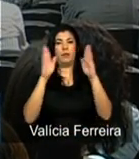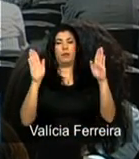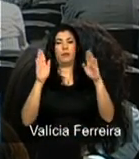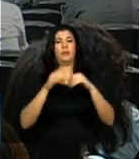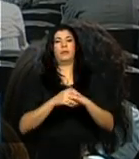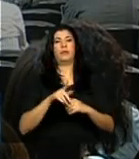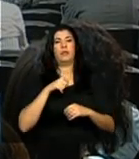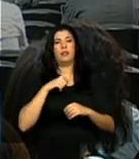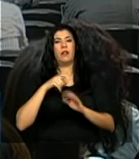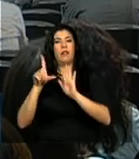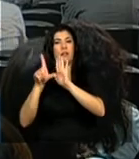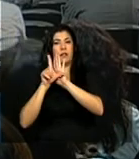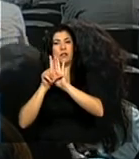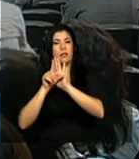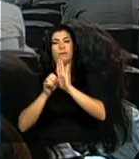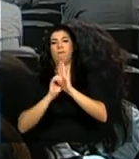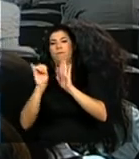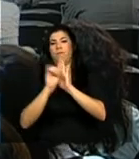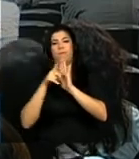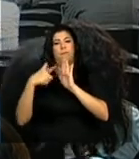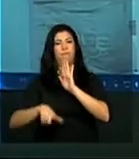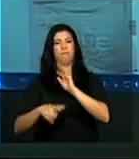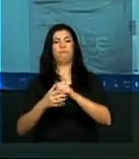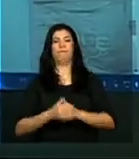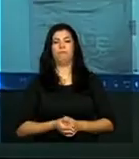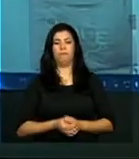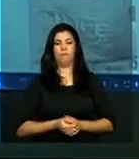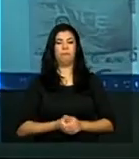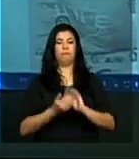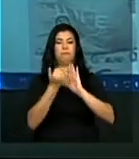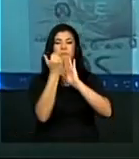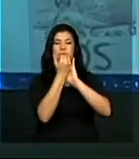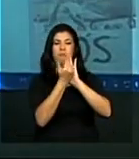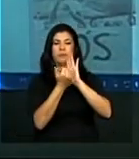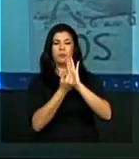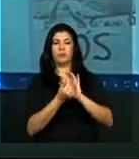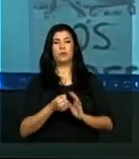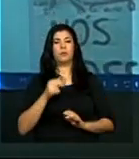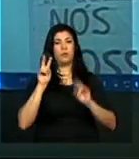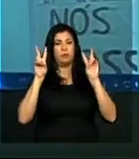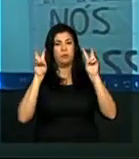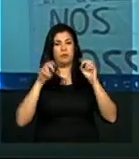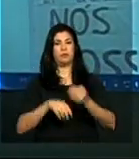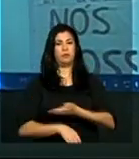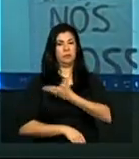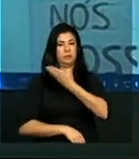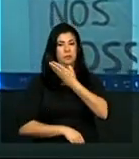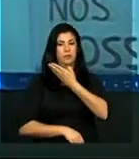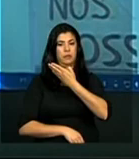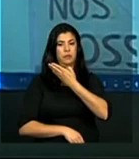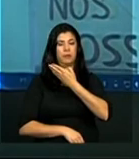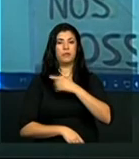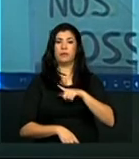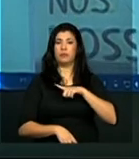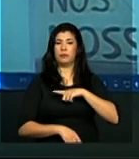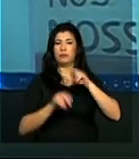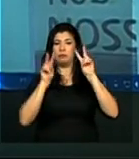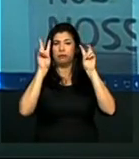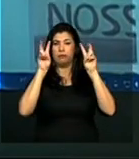Legal e legal. Então, aí também, nesse mesmo esquema, a gente tem sempre um texto.